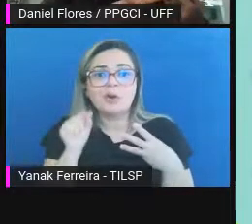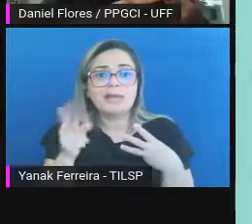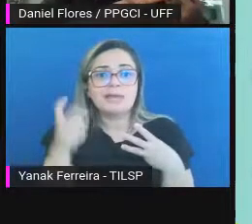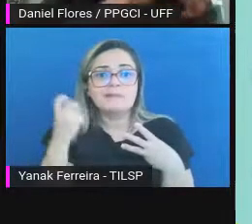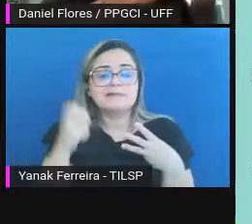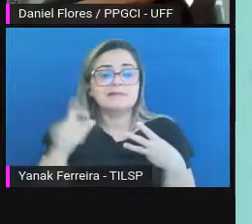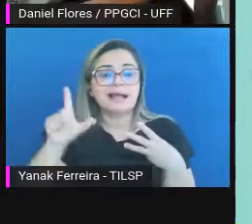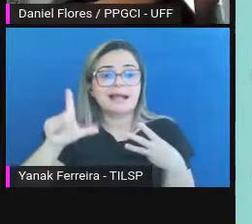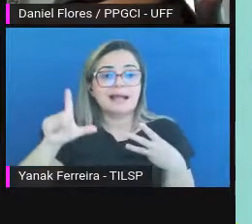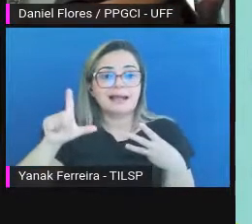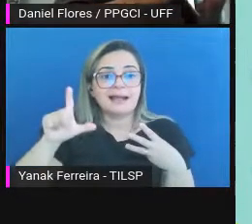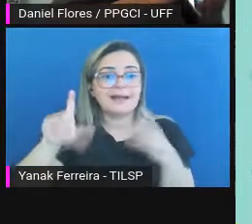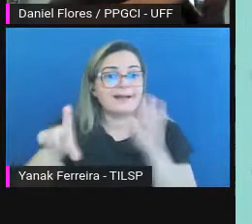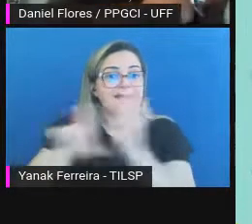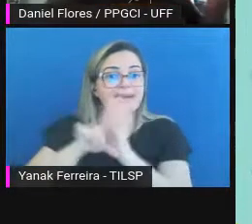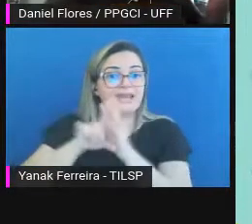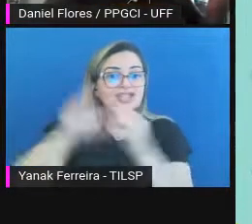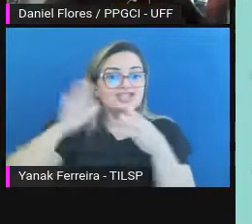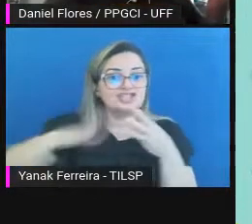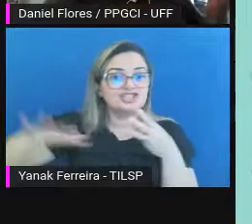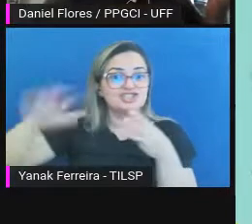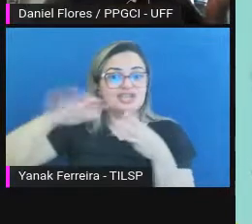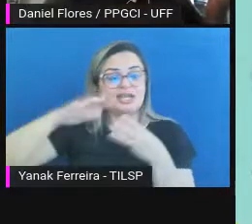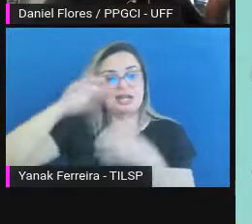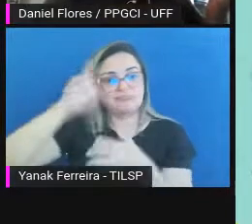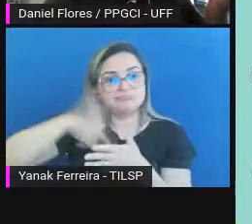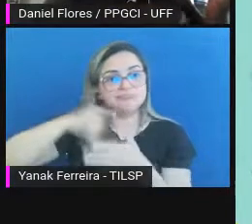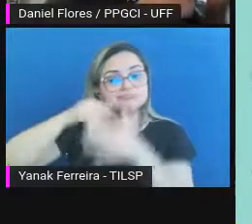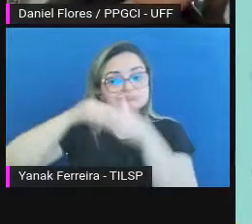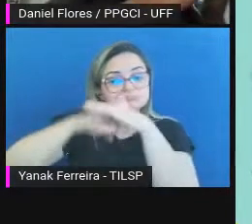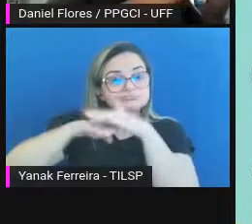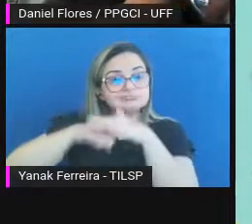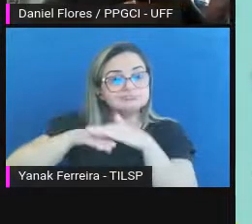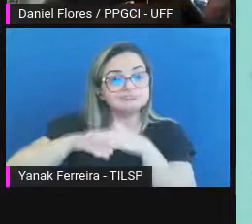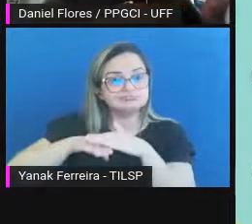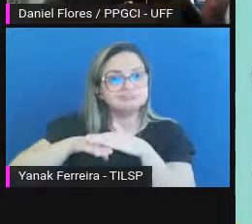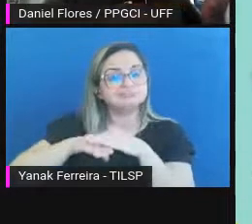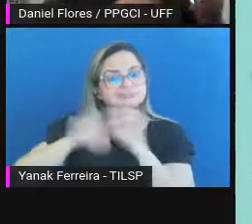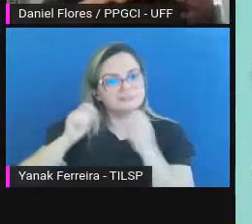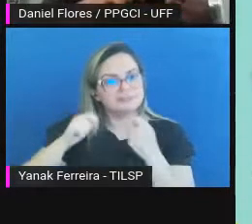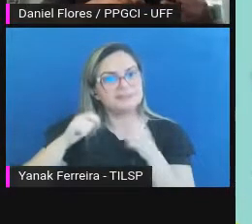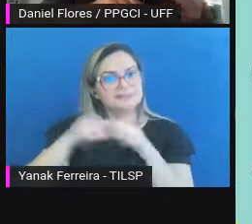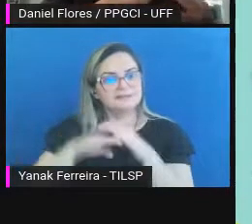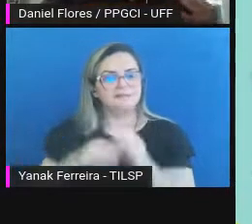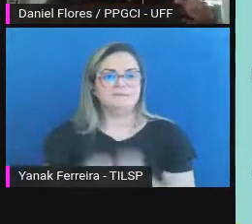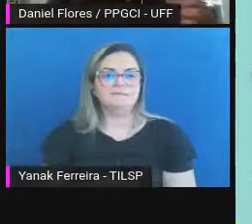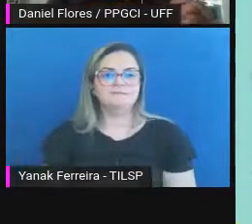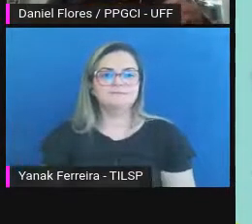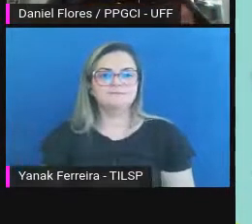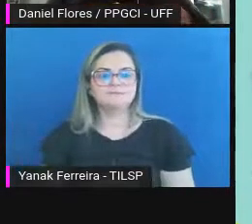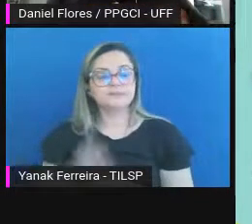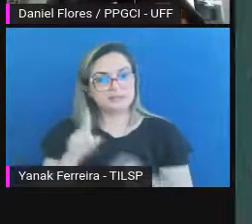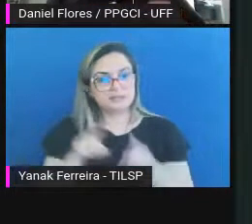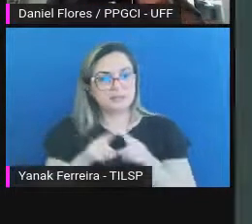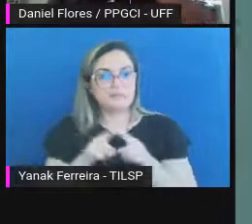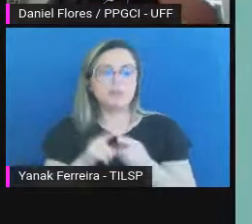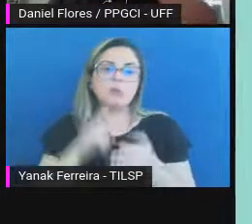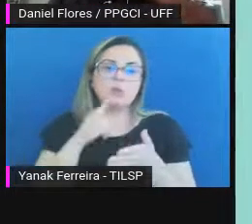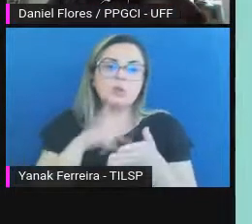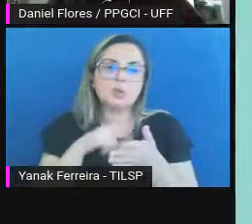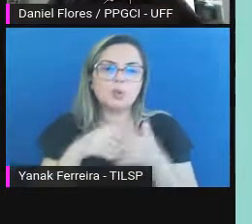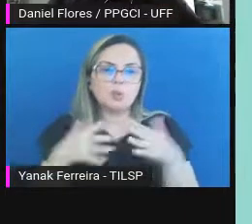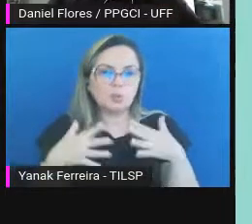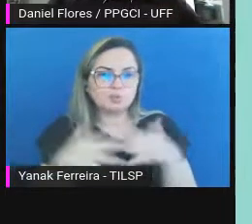Proteção de Dados, arquivar documentos para que não fiquem sensíveis no sistema de gestão e documentos complexos.